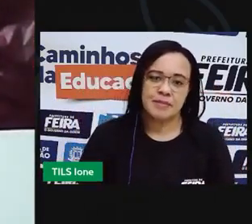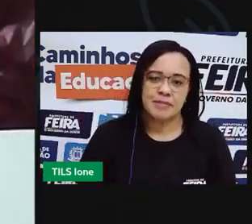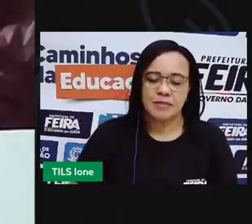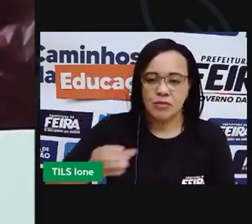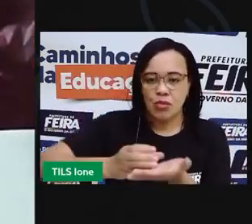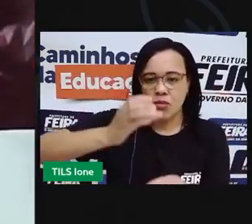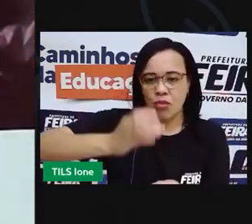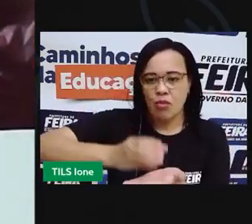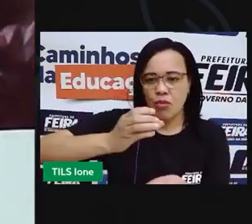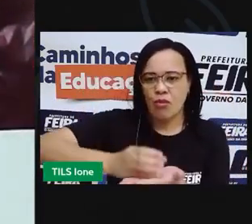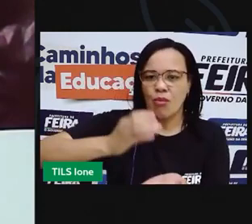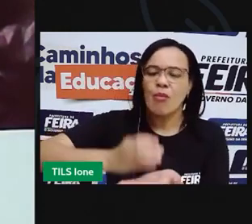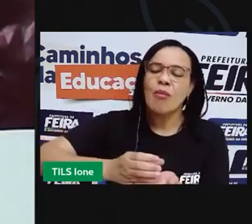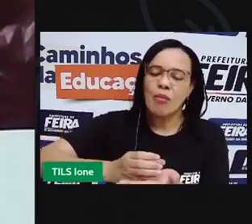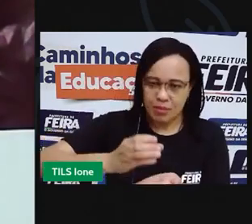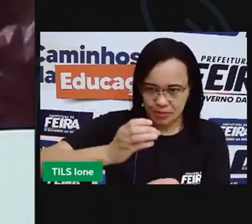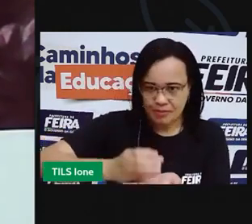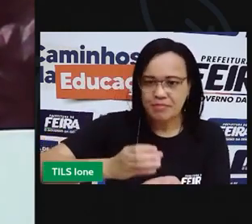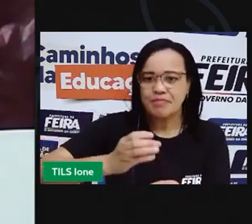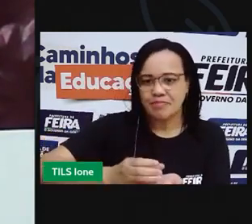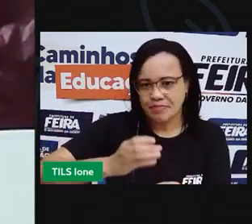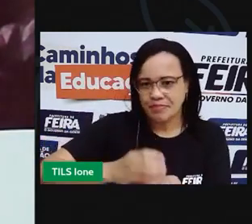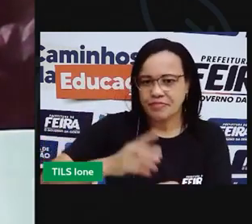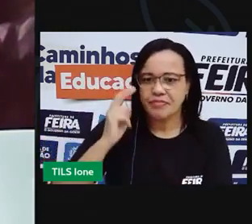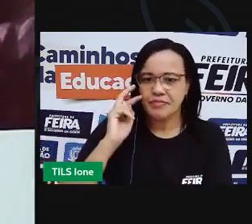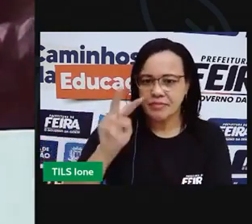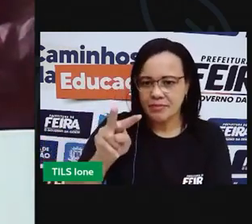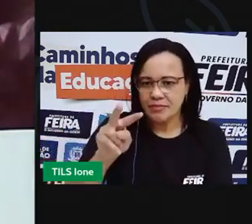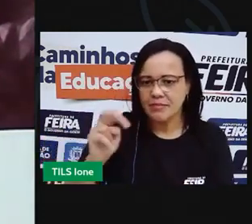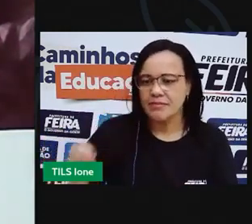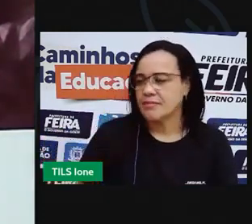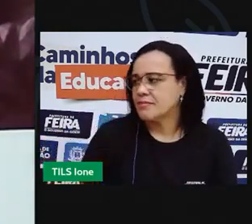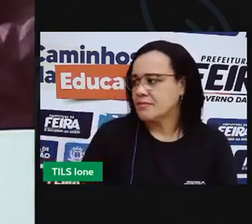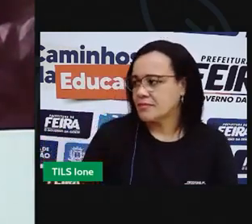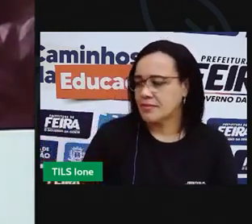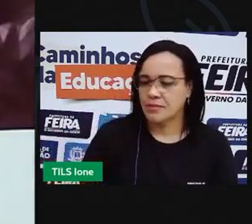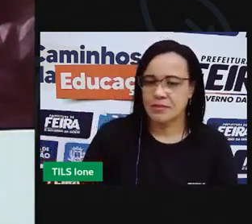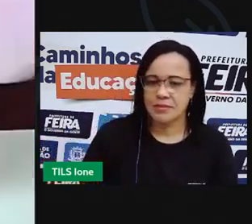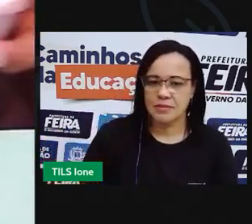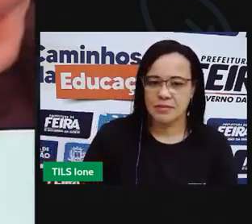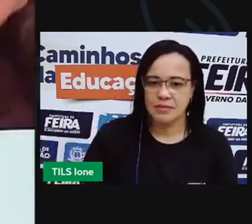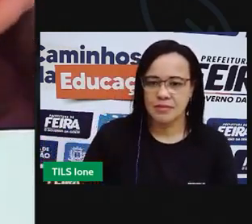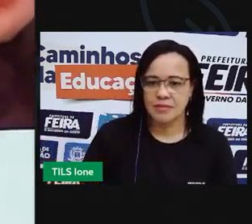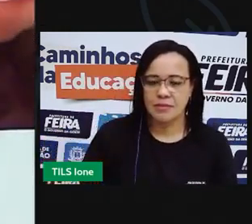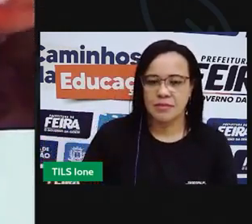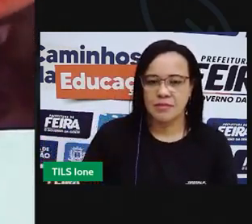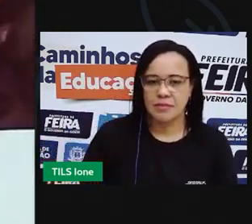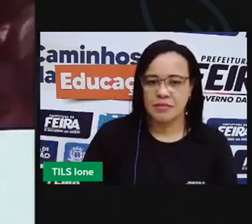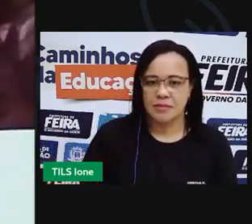copo descartado olha vamos ver aqui